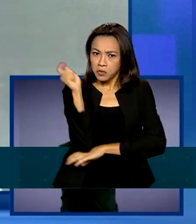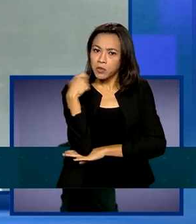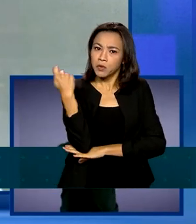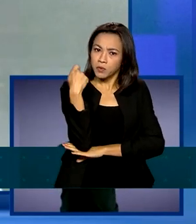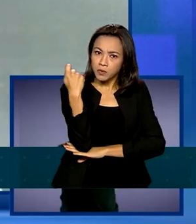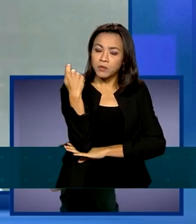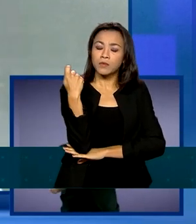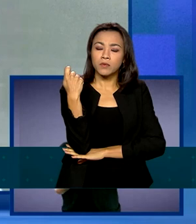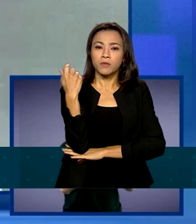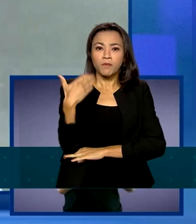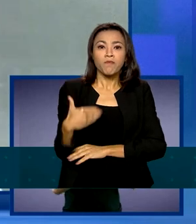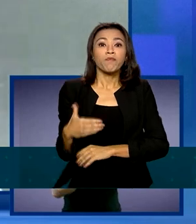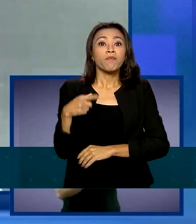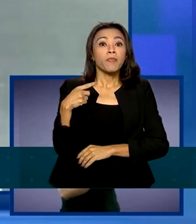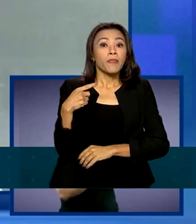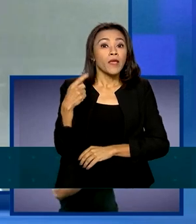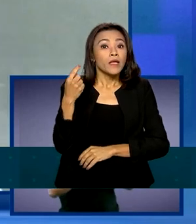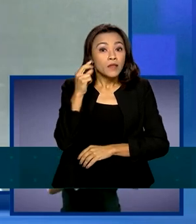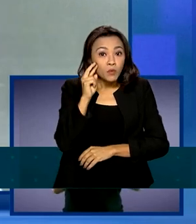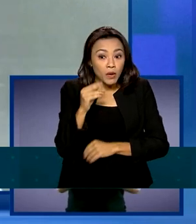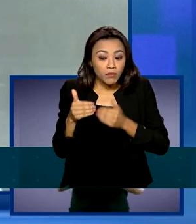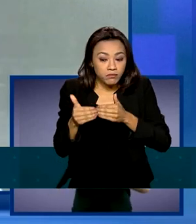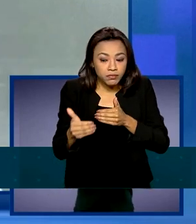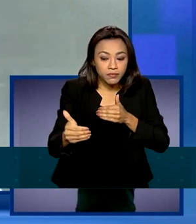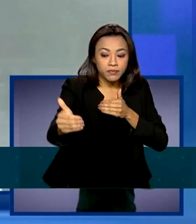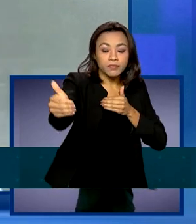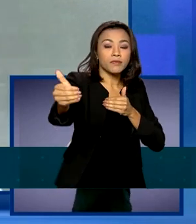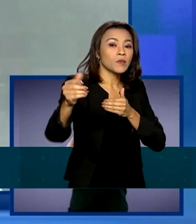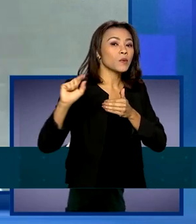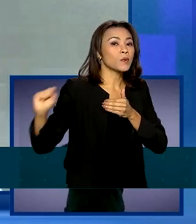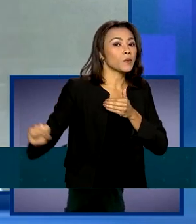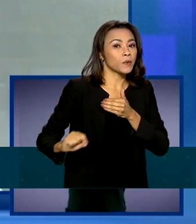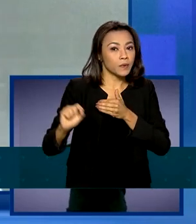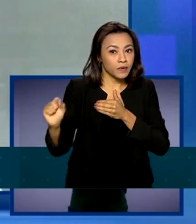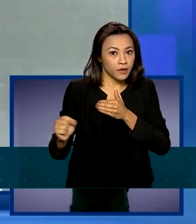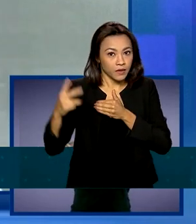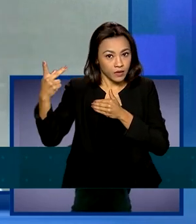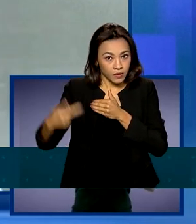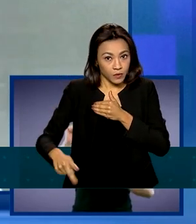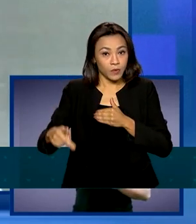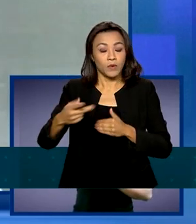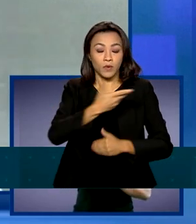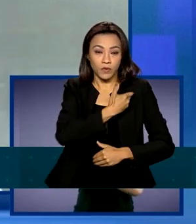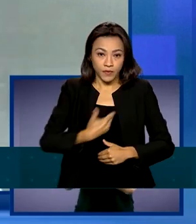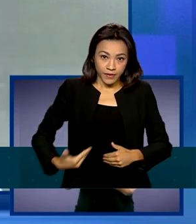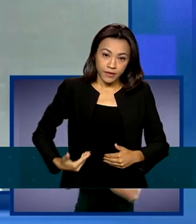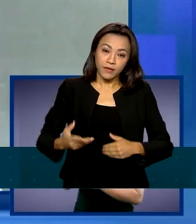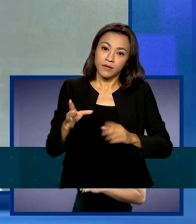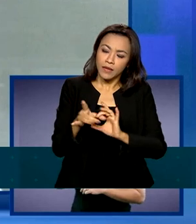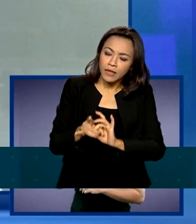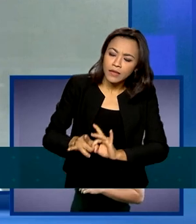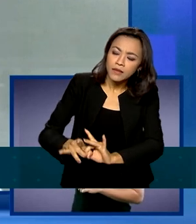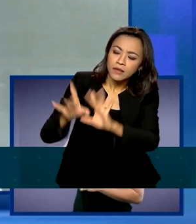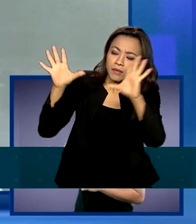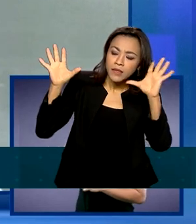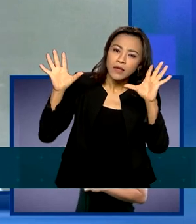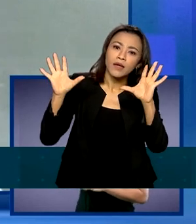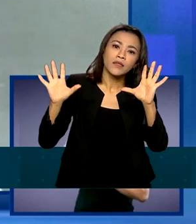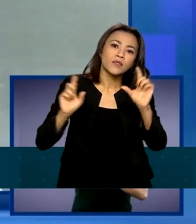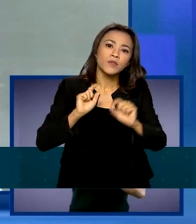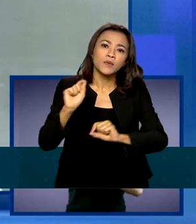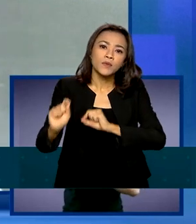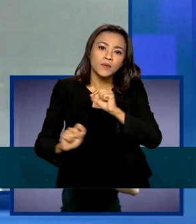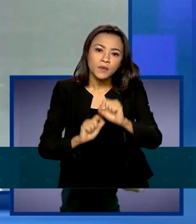no longo prazo, na visão maior, ele está sim garantindo a liberdade maior, que é cobrar, a